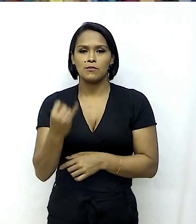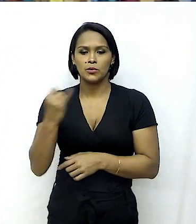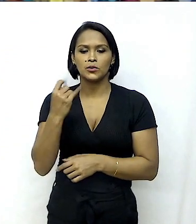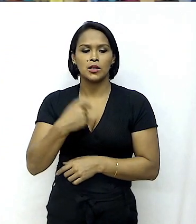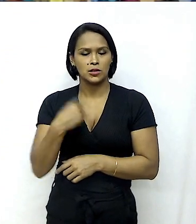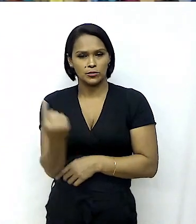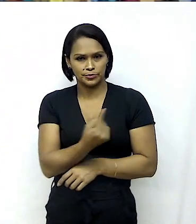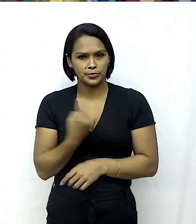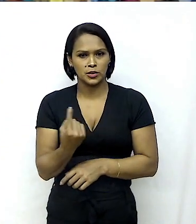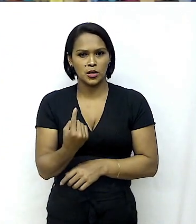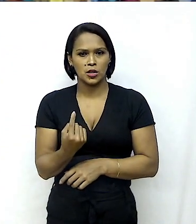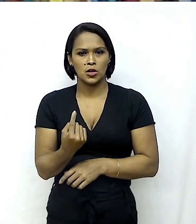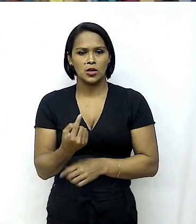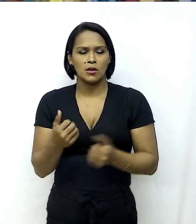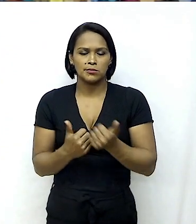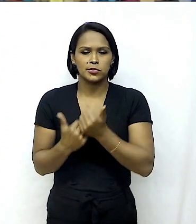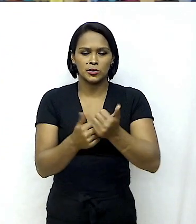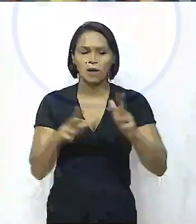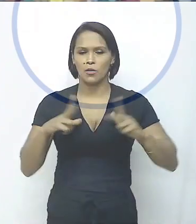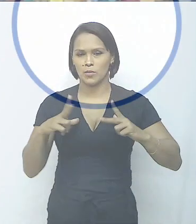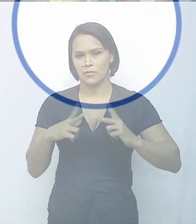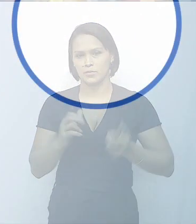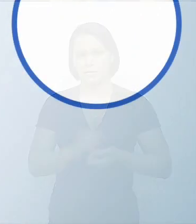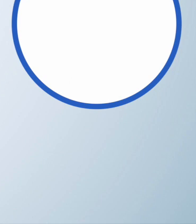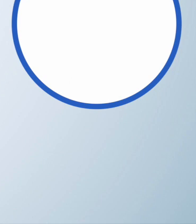contamos com essa parceria com o setor privado.